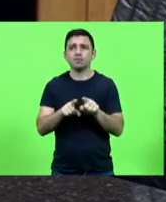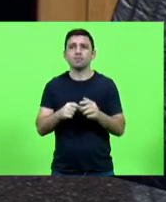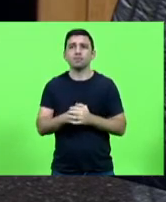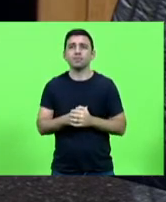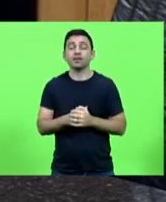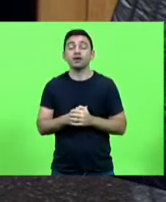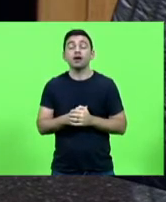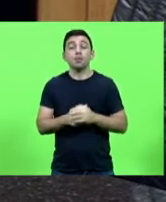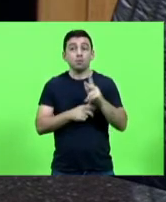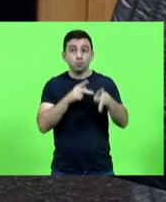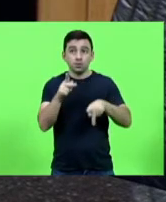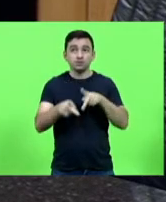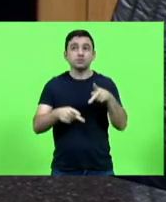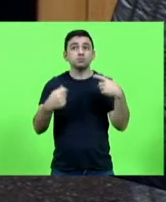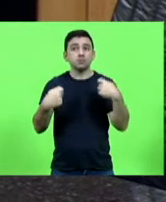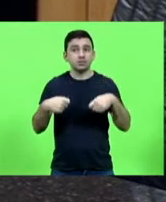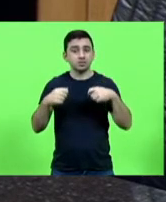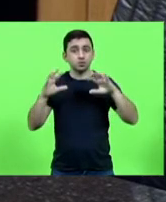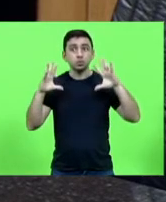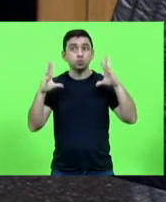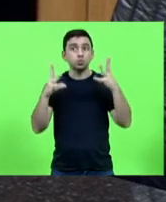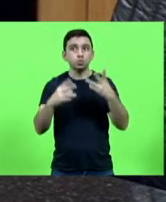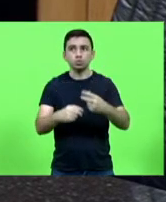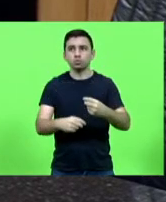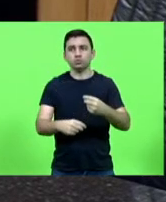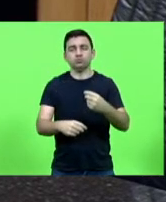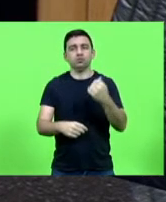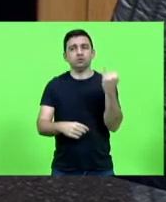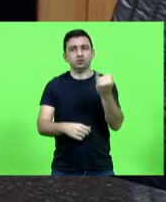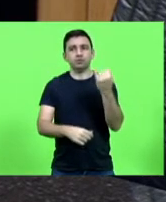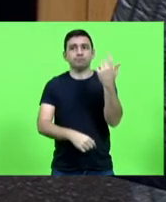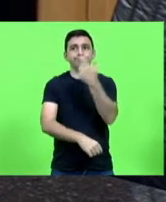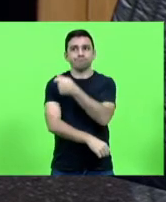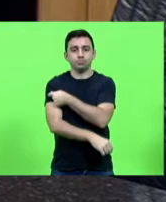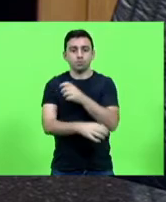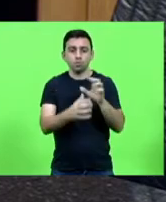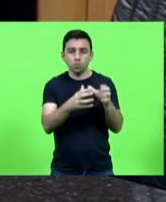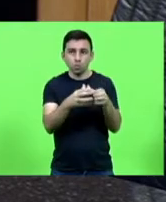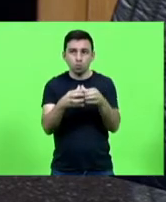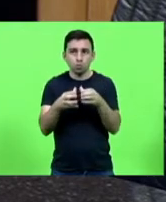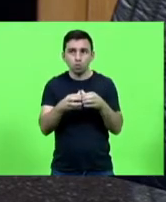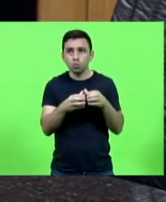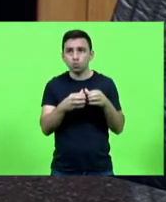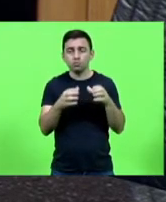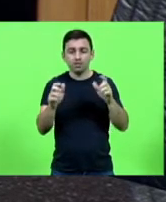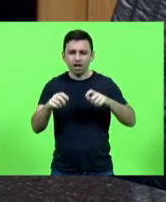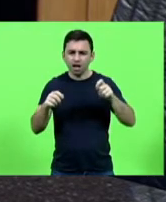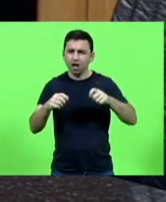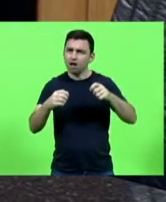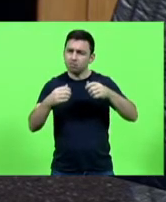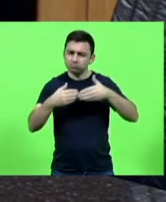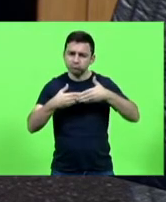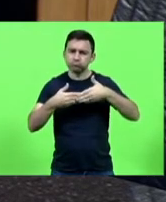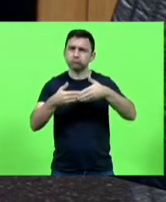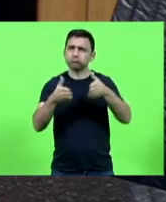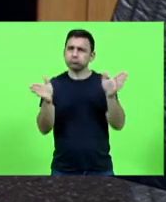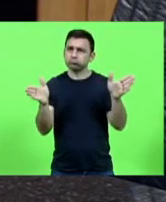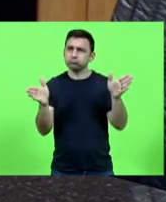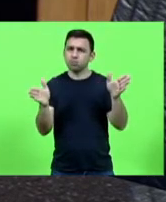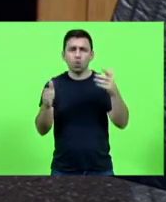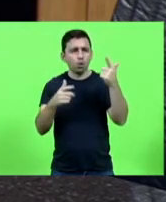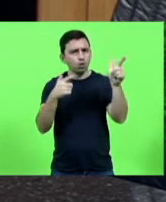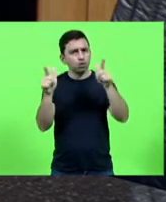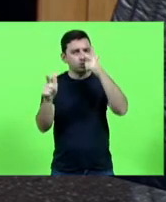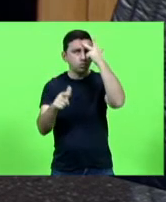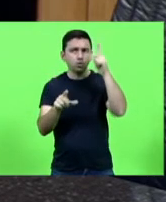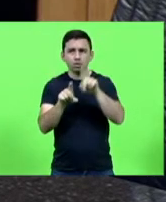população pudesse receber a vacina da gripe e que esses grupos então fossem ampliados já que se a gente olhar de